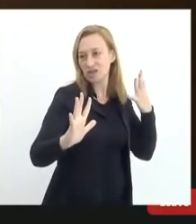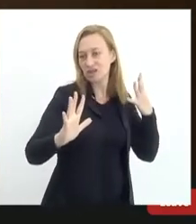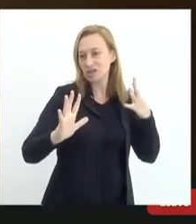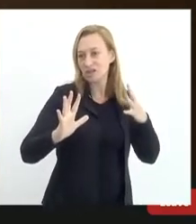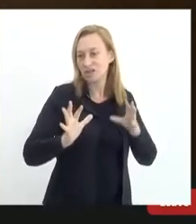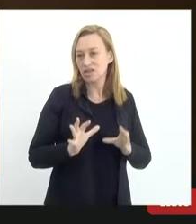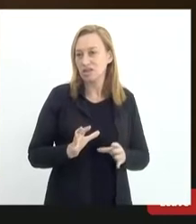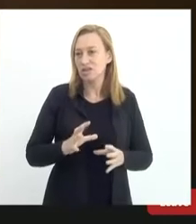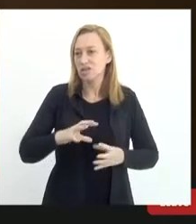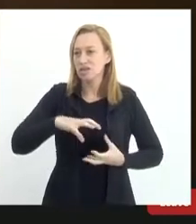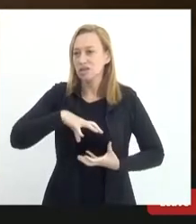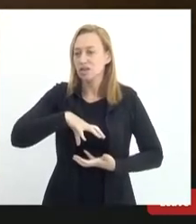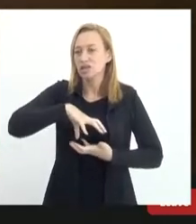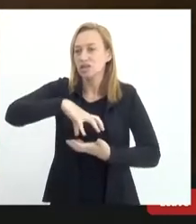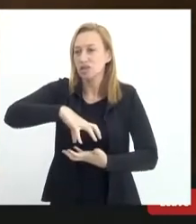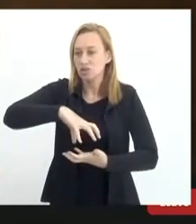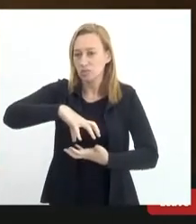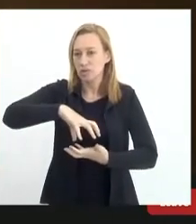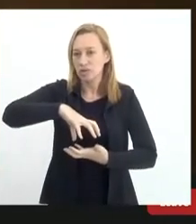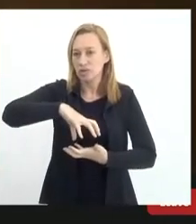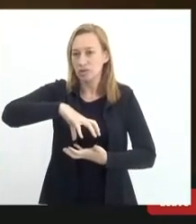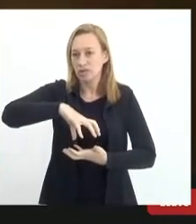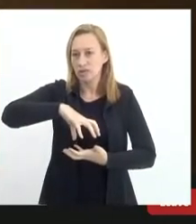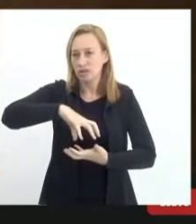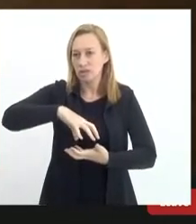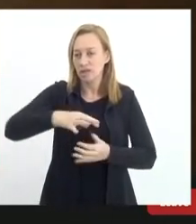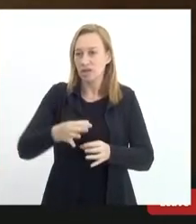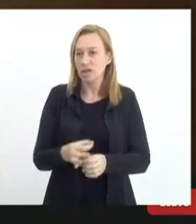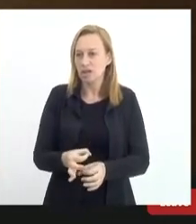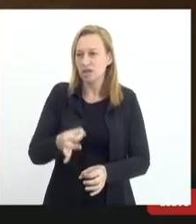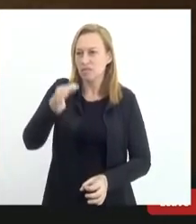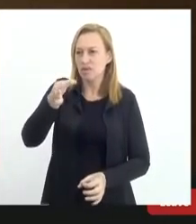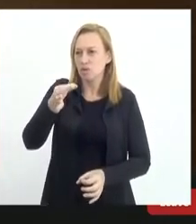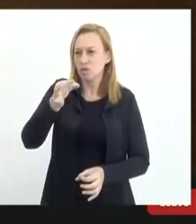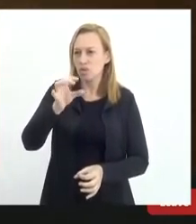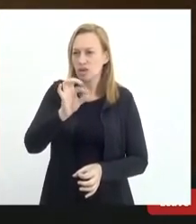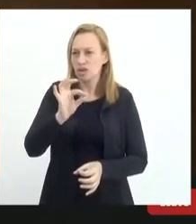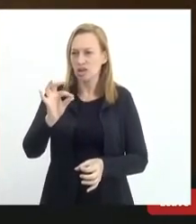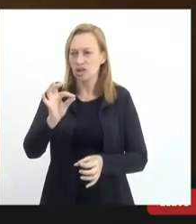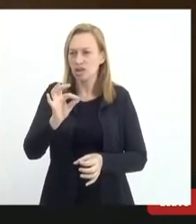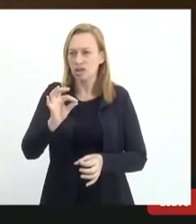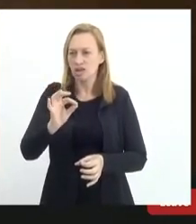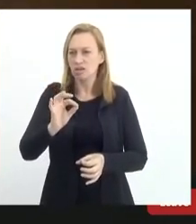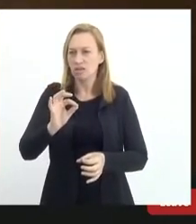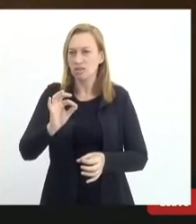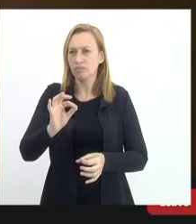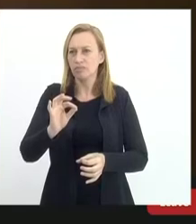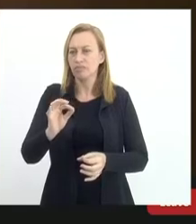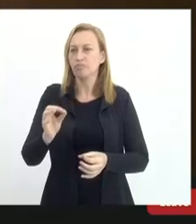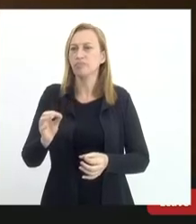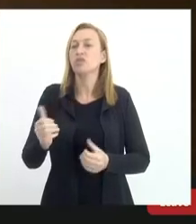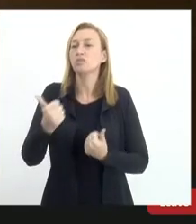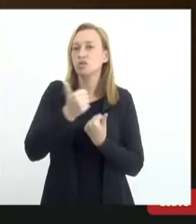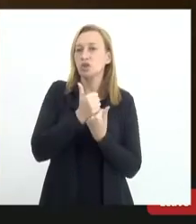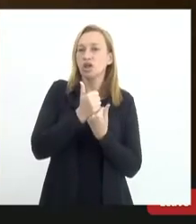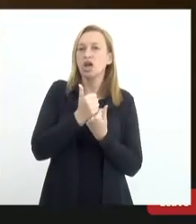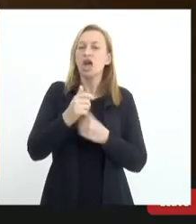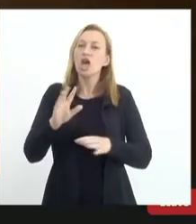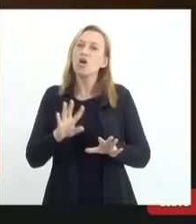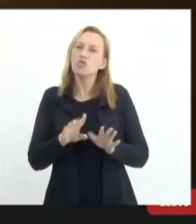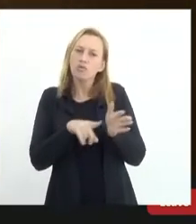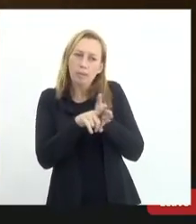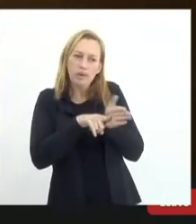óssea. Eu fiz um levantamento, diputado Valdecki, sobre Rio de Janeiro. Rio de